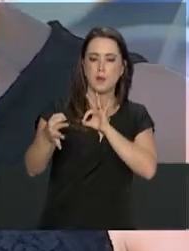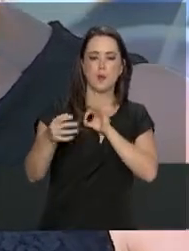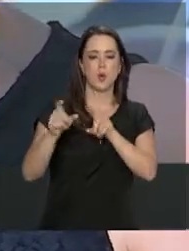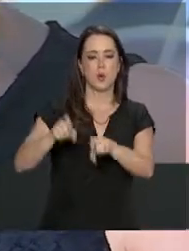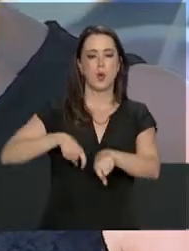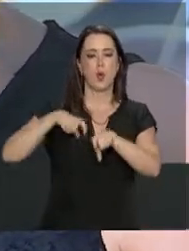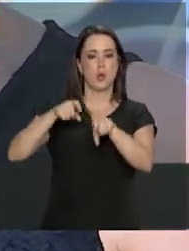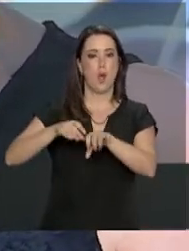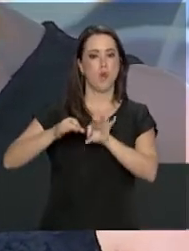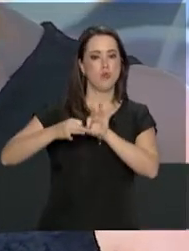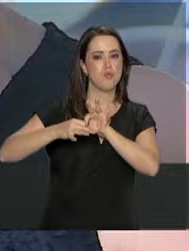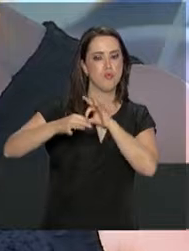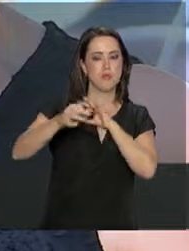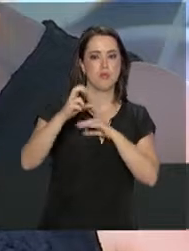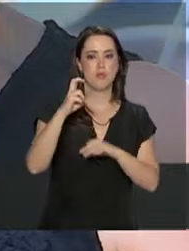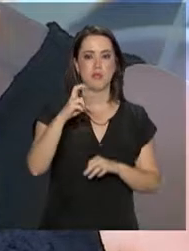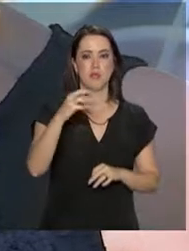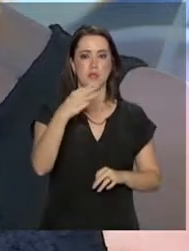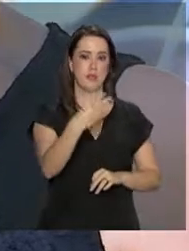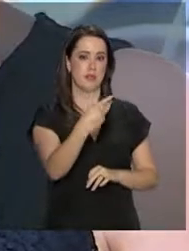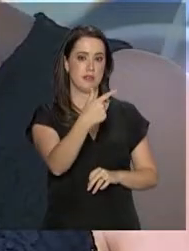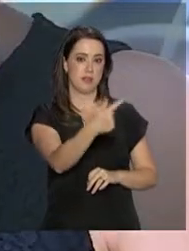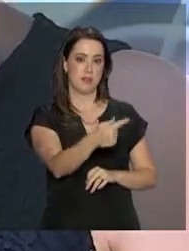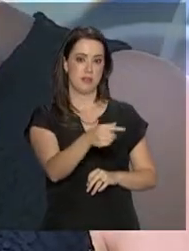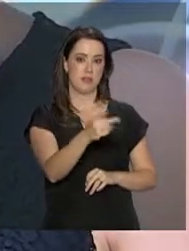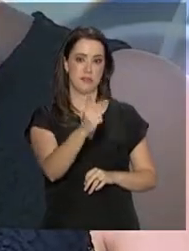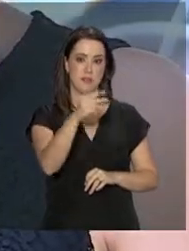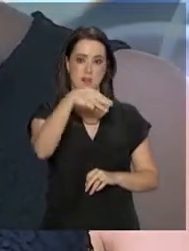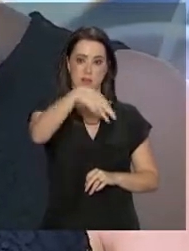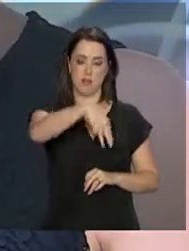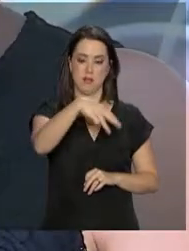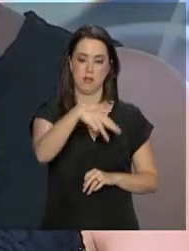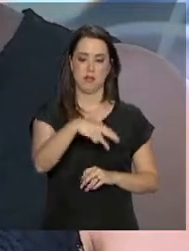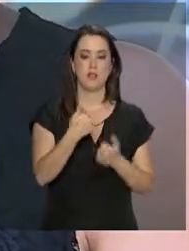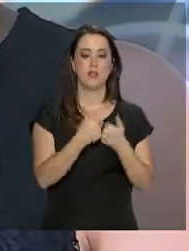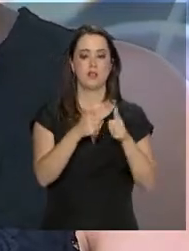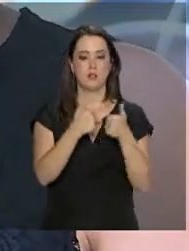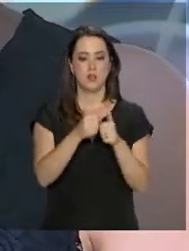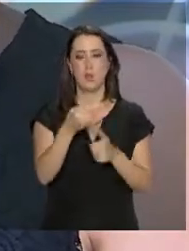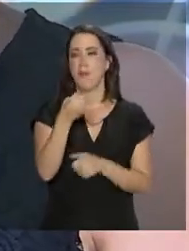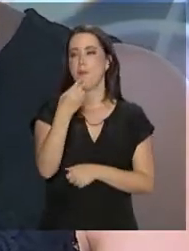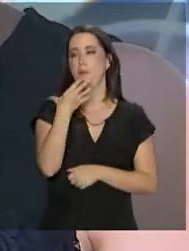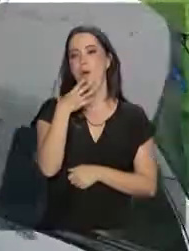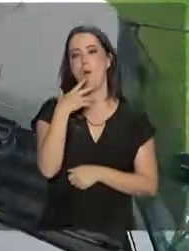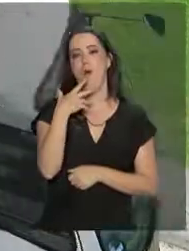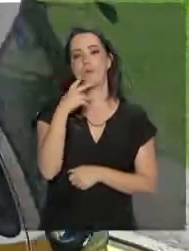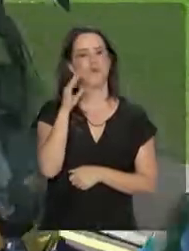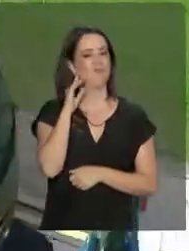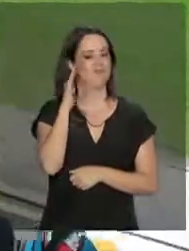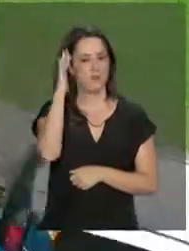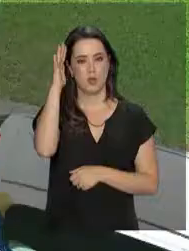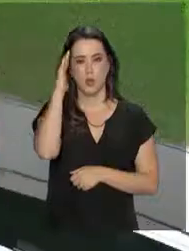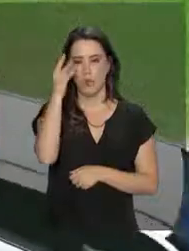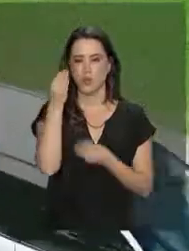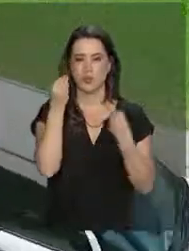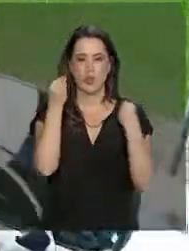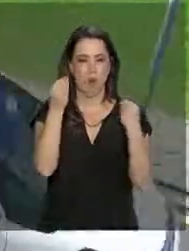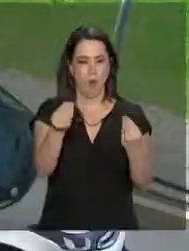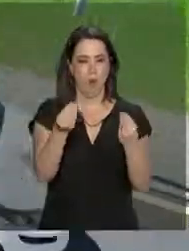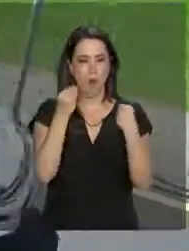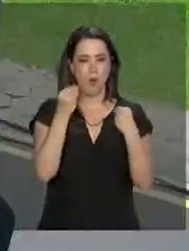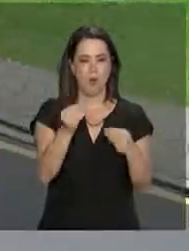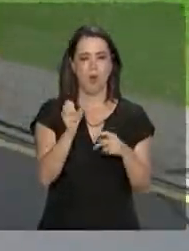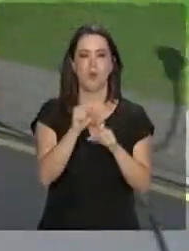imensa, 537 quilômetros. Esse ônibus veio para a gente, vocês não imaginam como que a gente vai